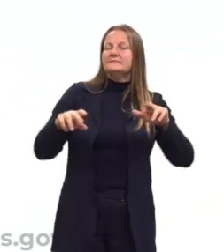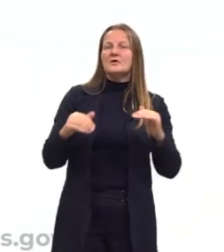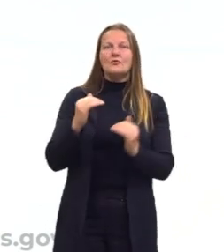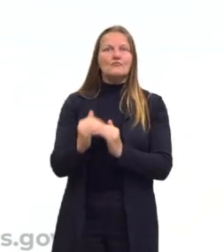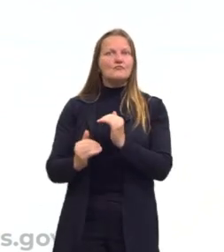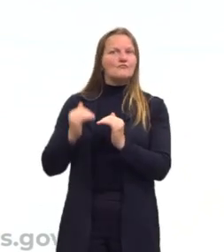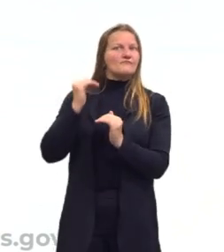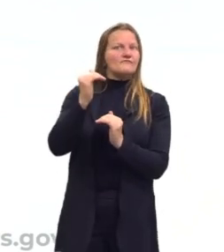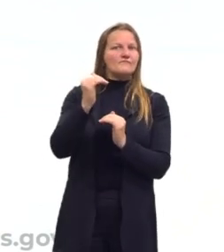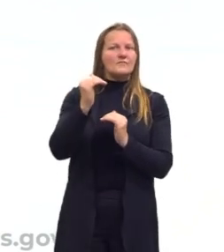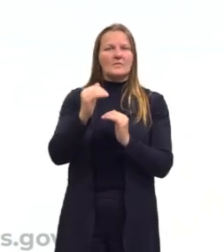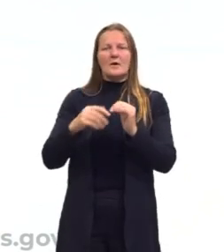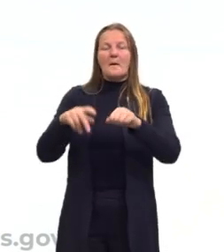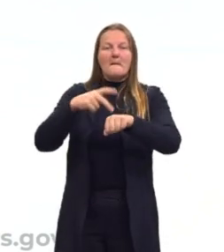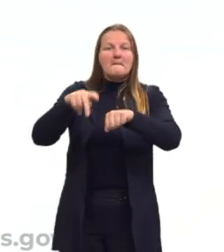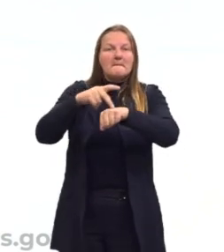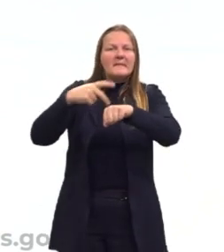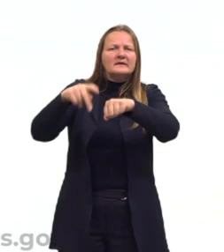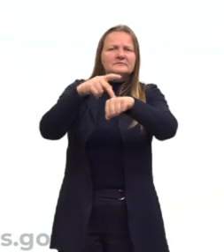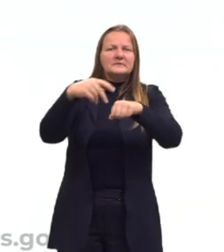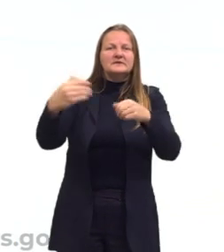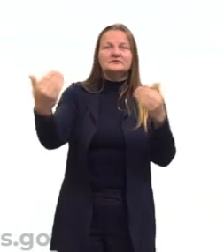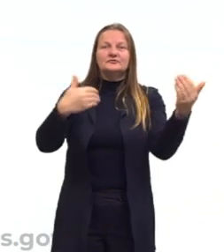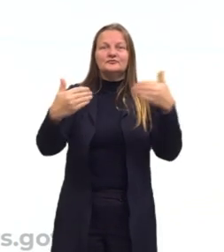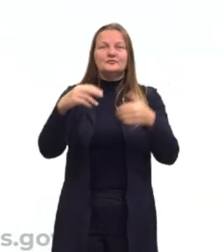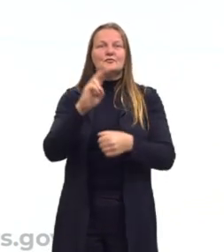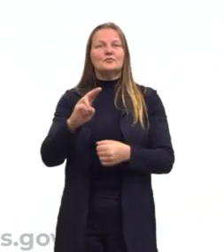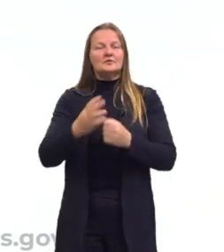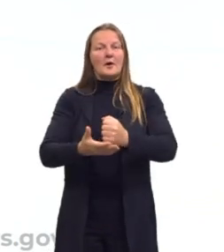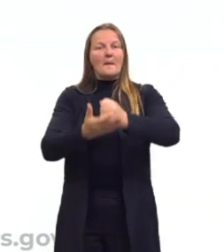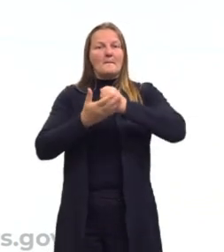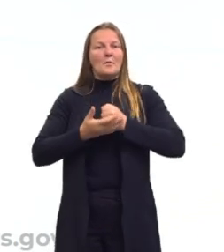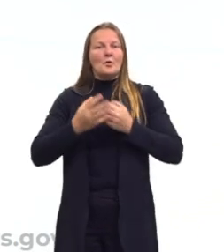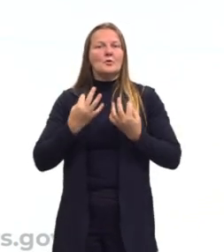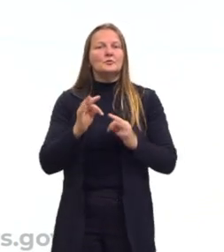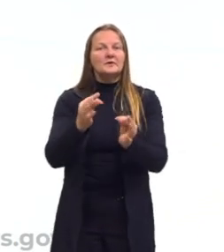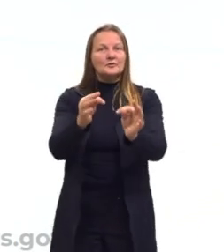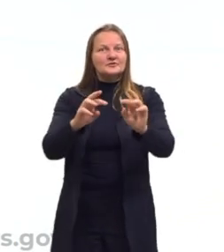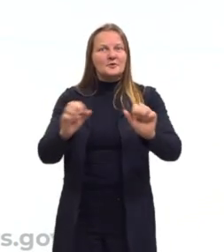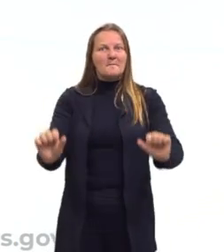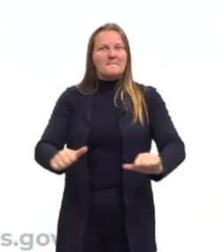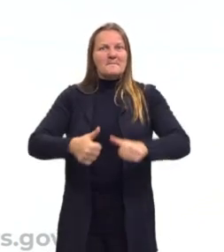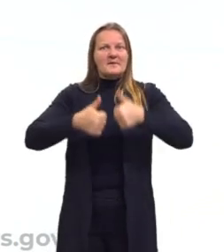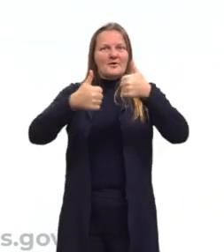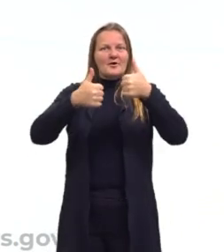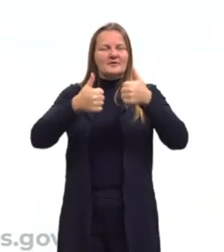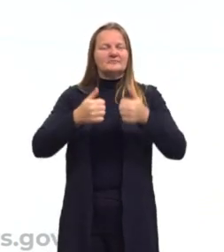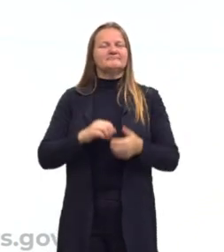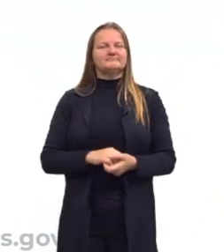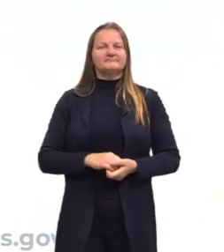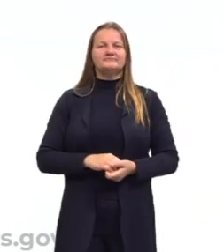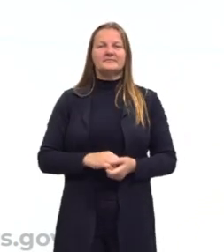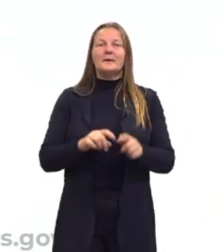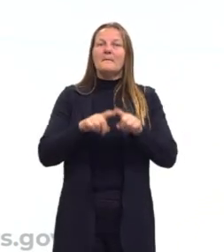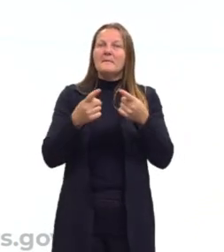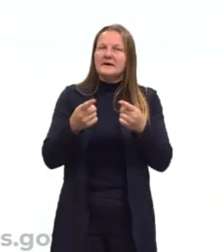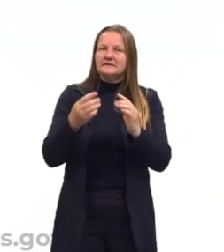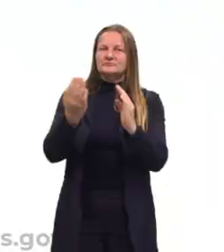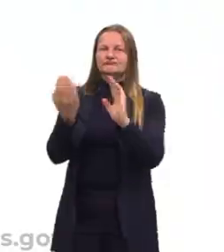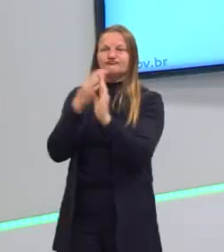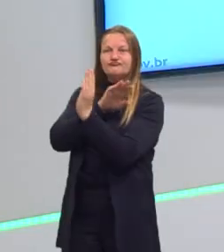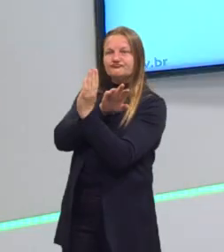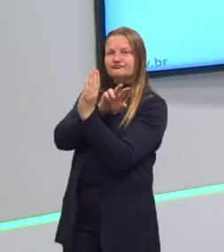de várias partes do mundo. Isso nos favoreceu tecnologia, nos deu mais conforto. Por outro lado,